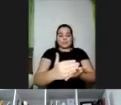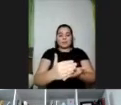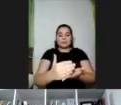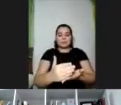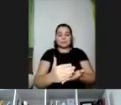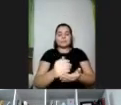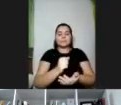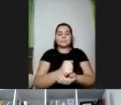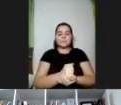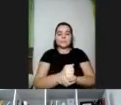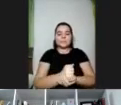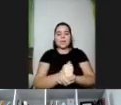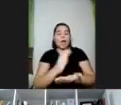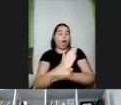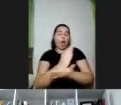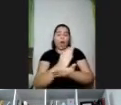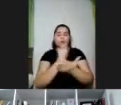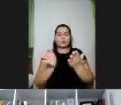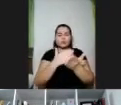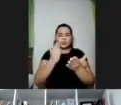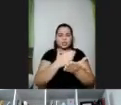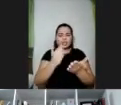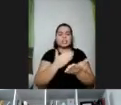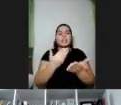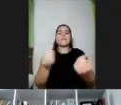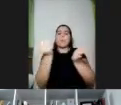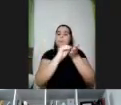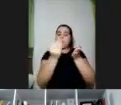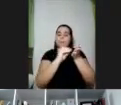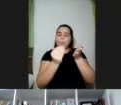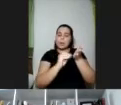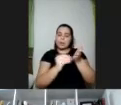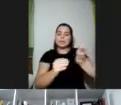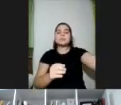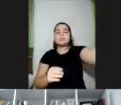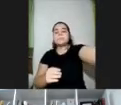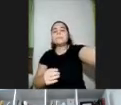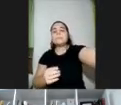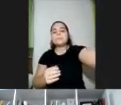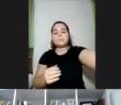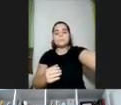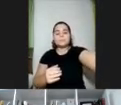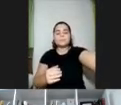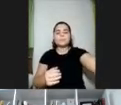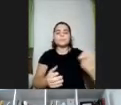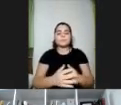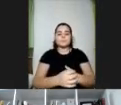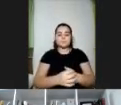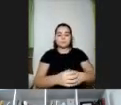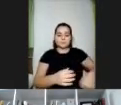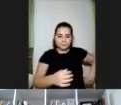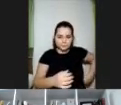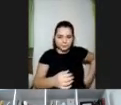ela tem alguns livros publicados, tem um TED dela que é muito famoso, que é esse, né? Sobre as histórias. até ali embaixo